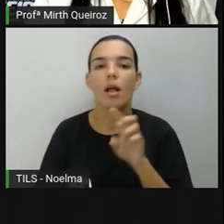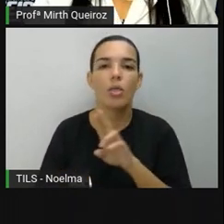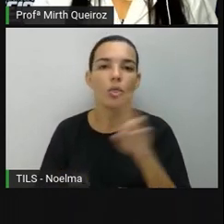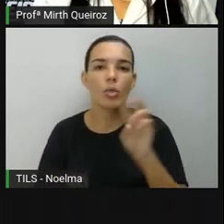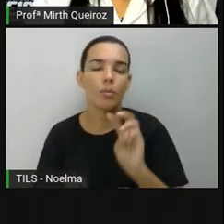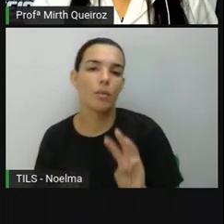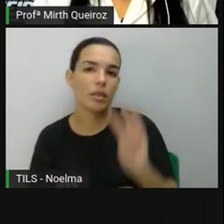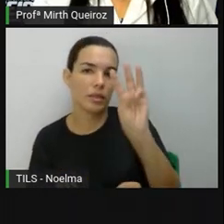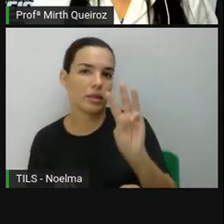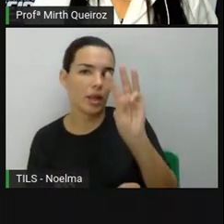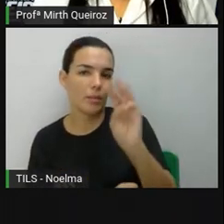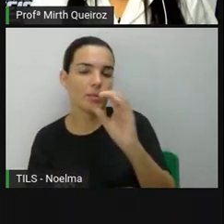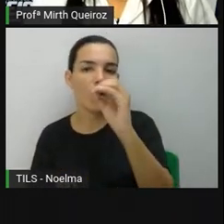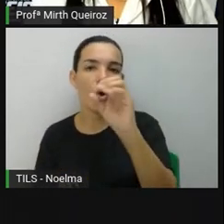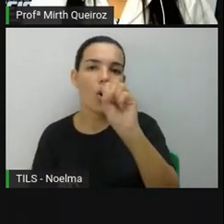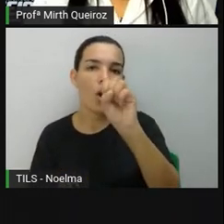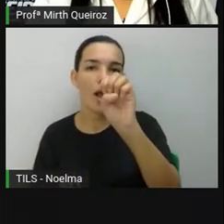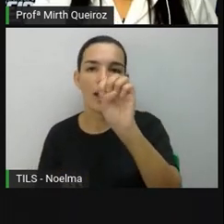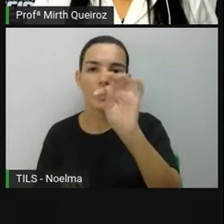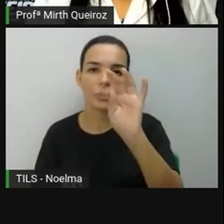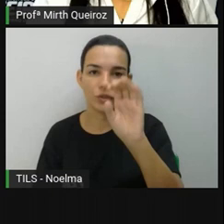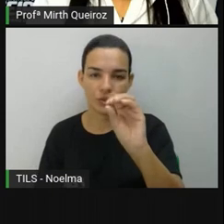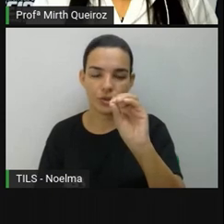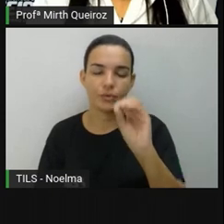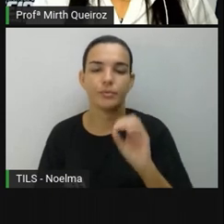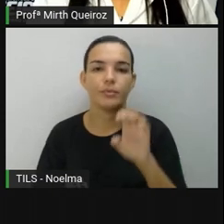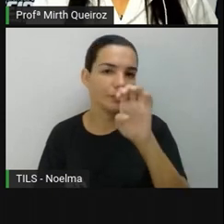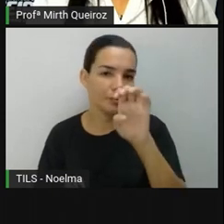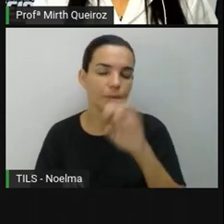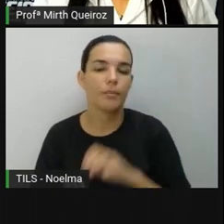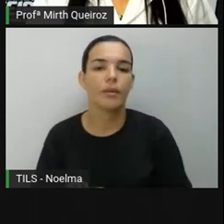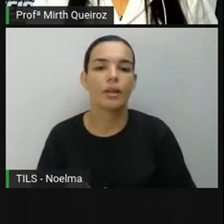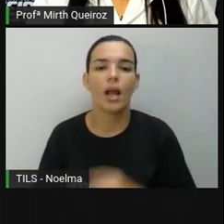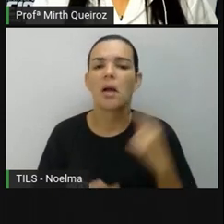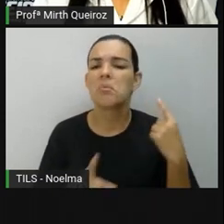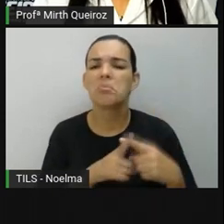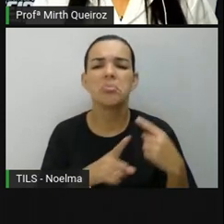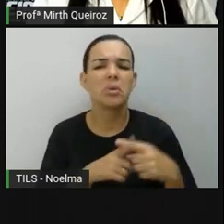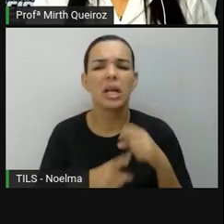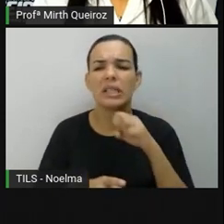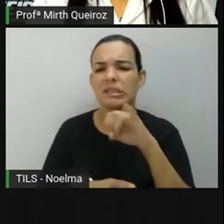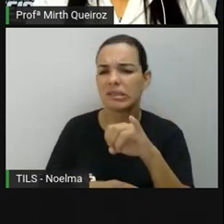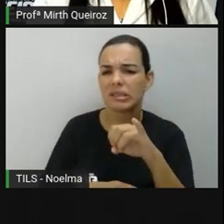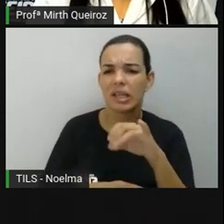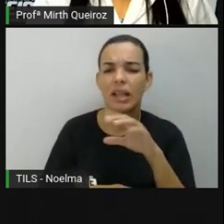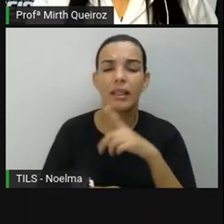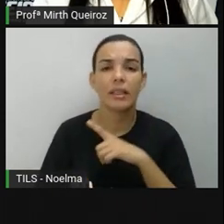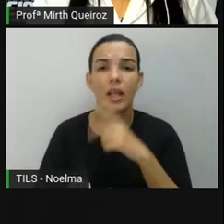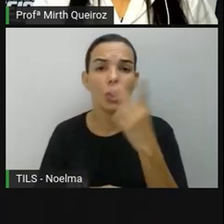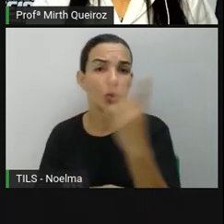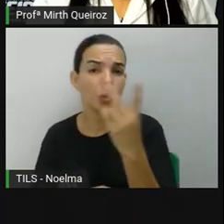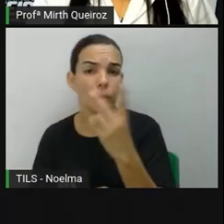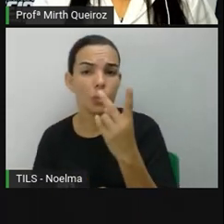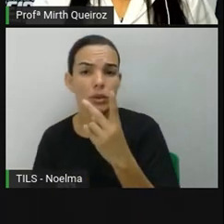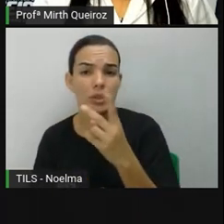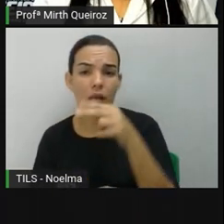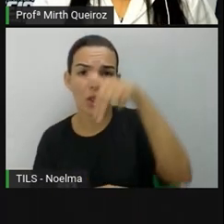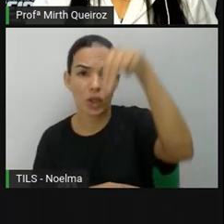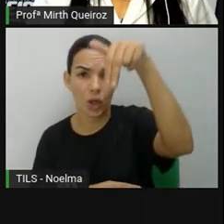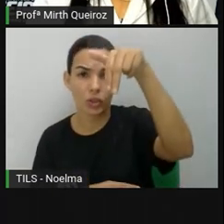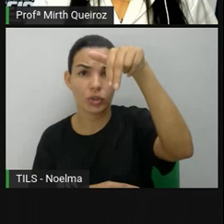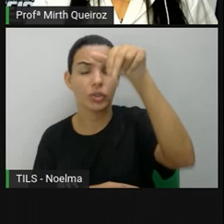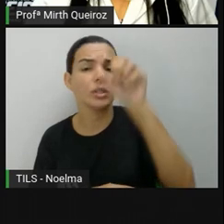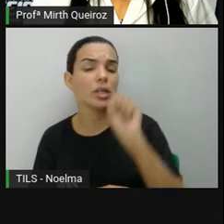pela letra W, que é do inglês, o este. Por que, pró, se tiver só esses dois é o suficiente? Porque se nós temos